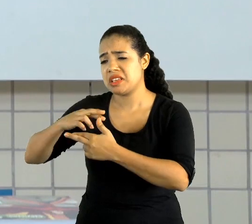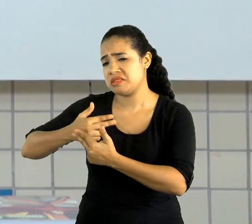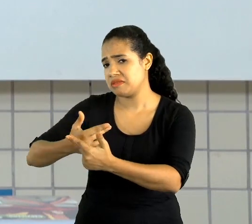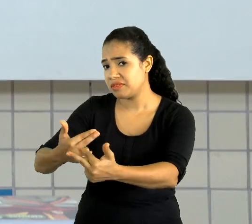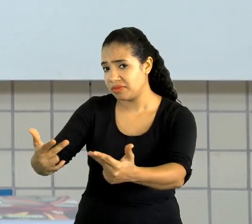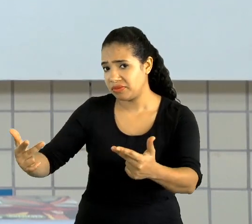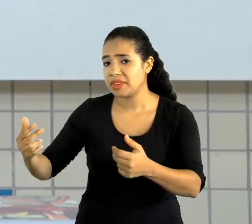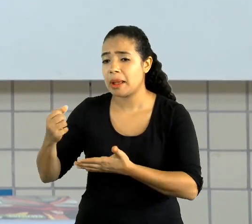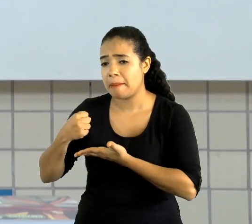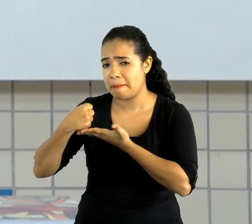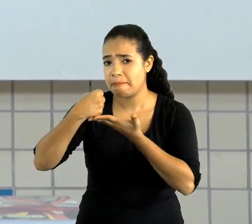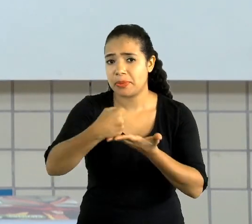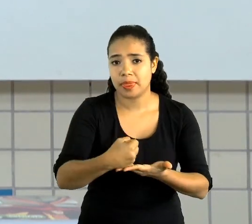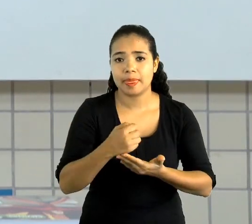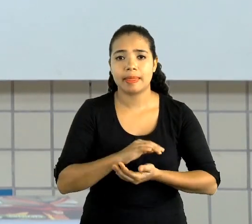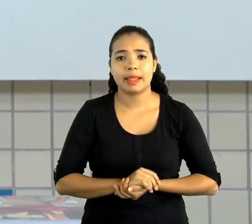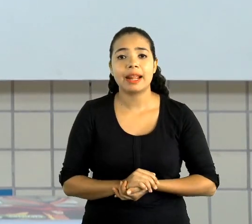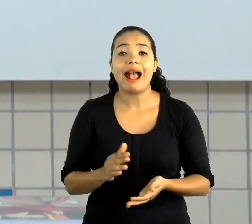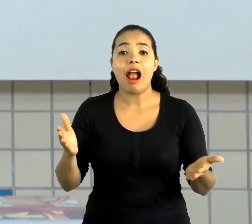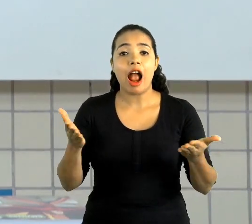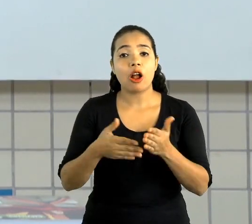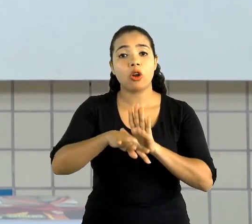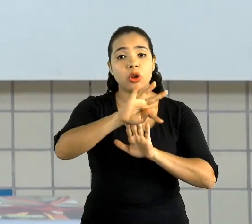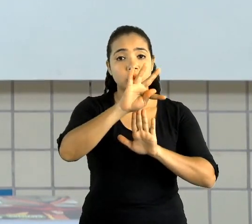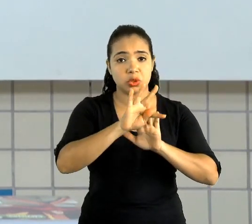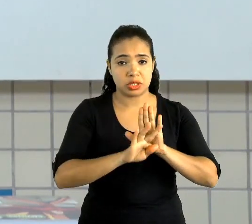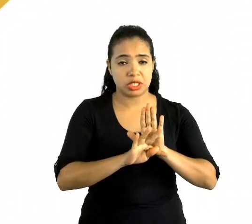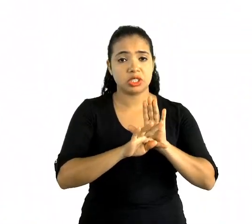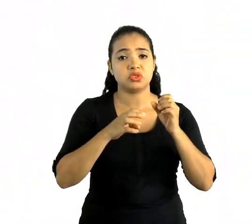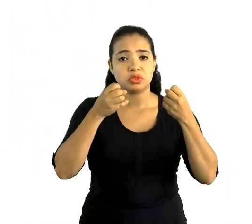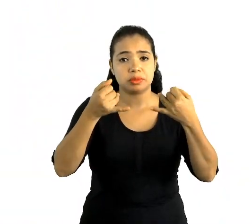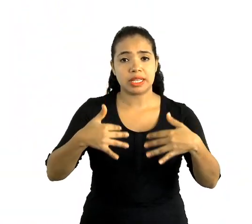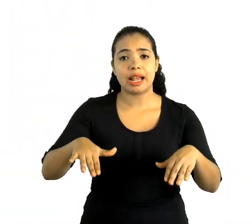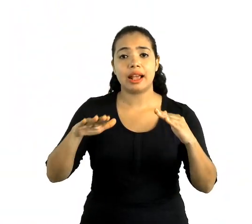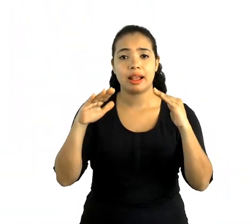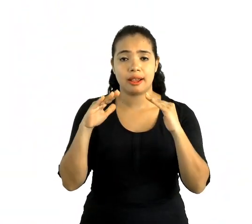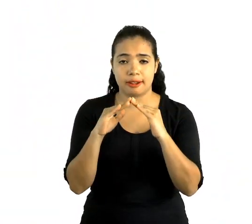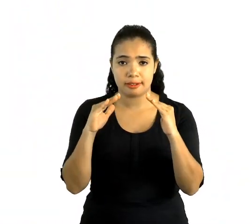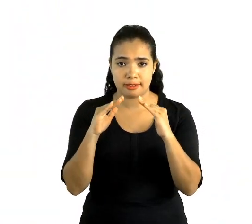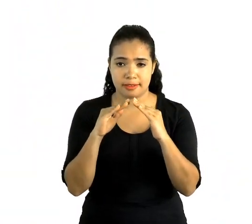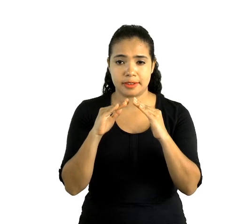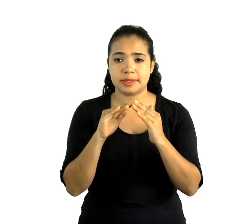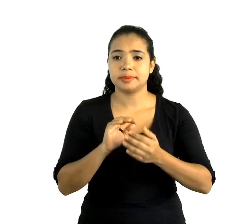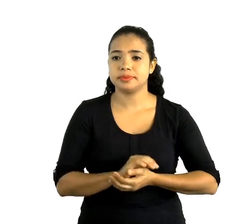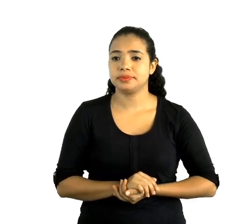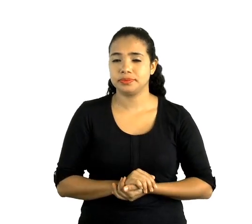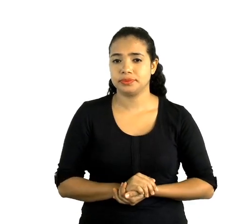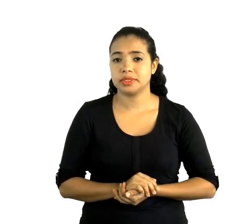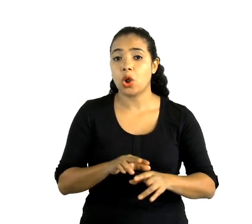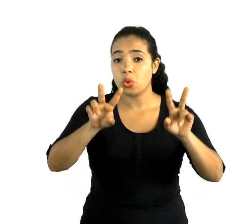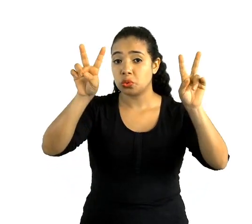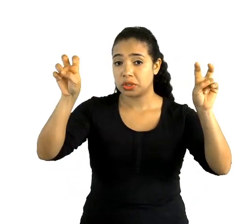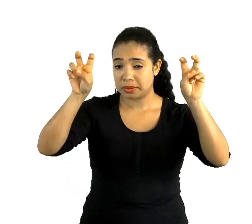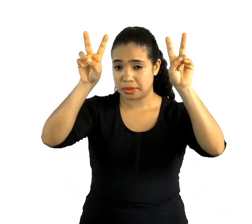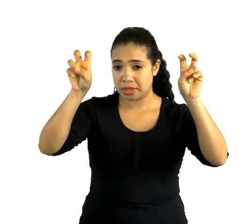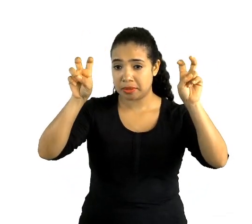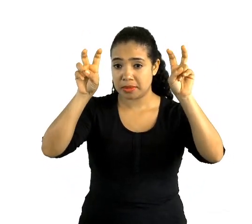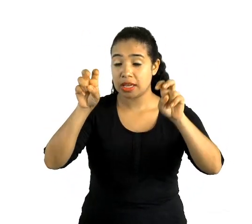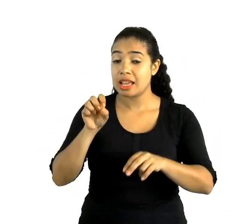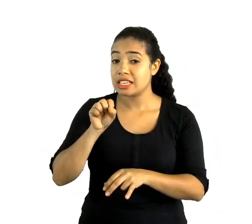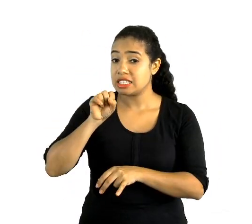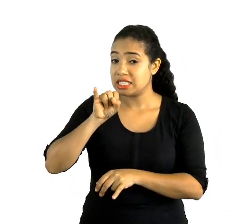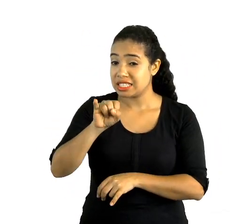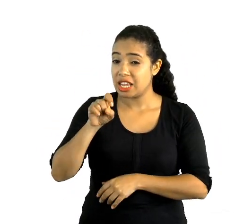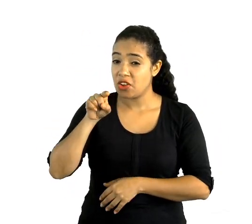vou ler para vocês agora um texto que fala sobre casas. O título do texto é Se